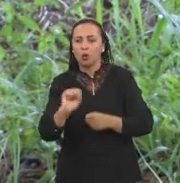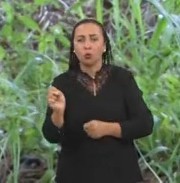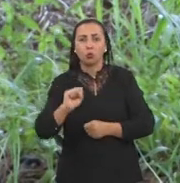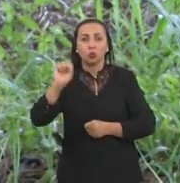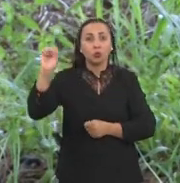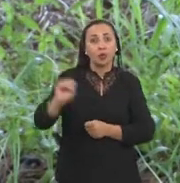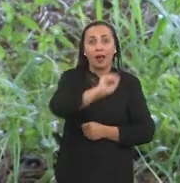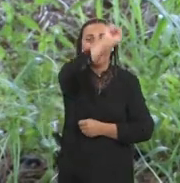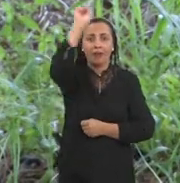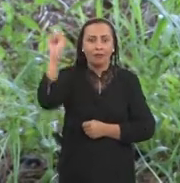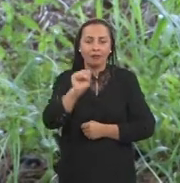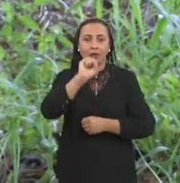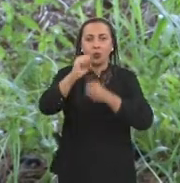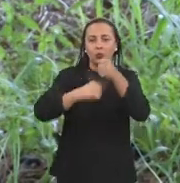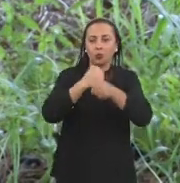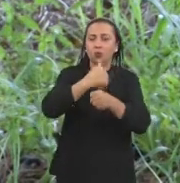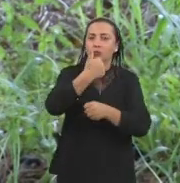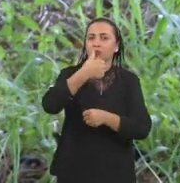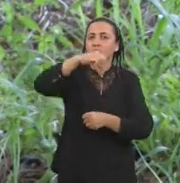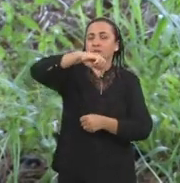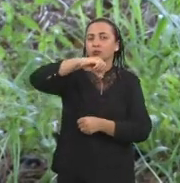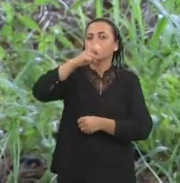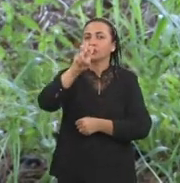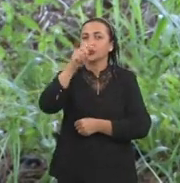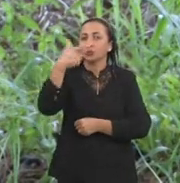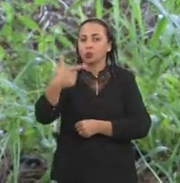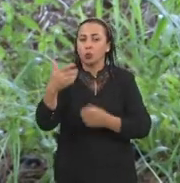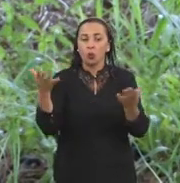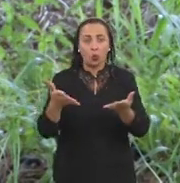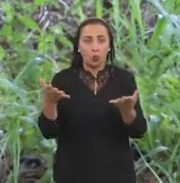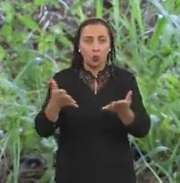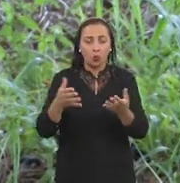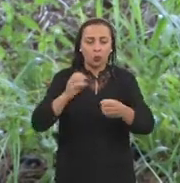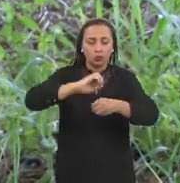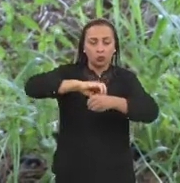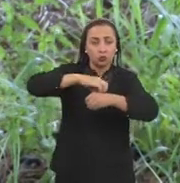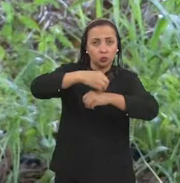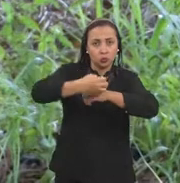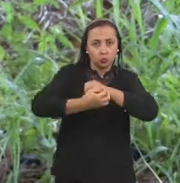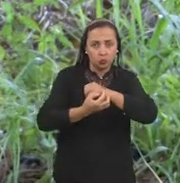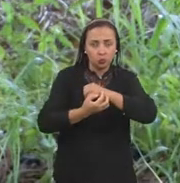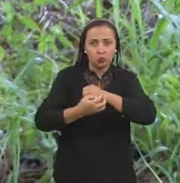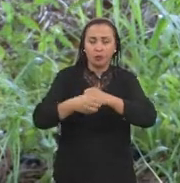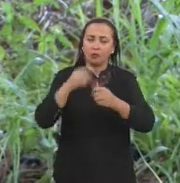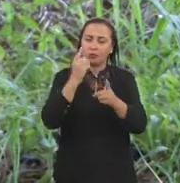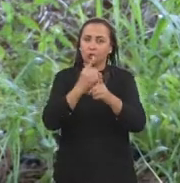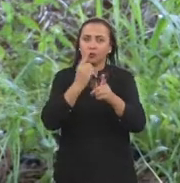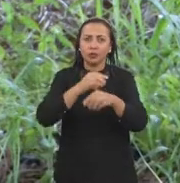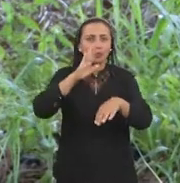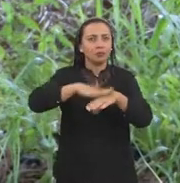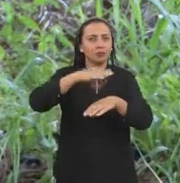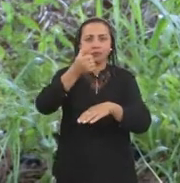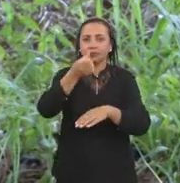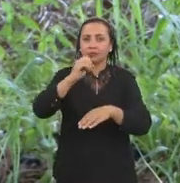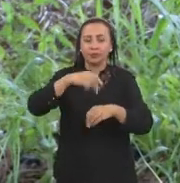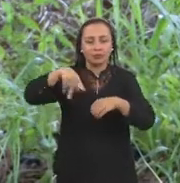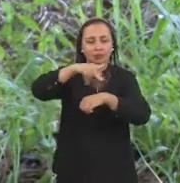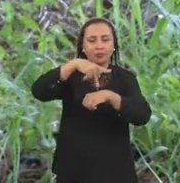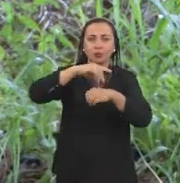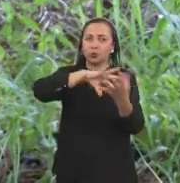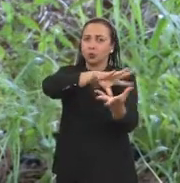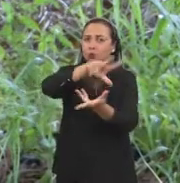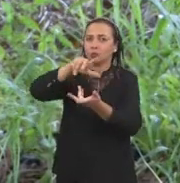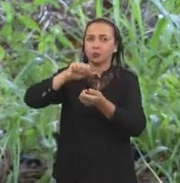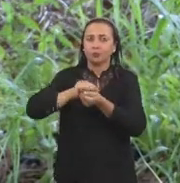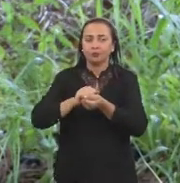Tanzânia, na África, no ano de 1952. Hoje, a chikungunha já foi identificada em mais de 60 países